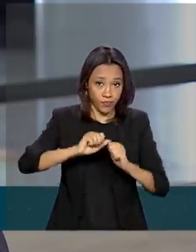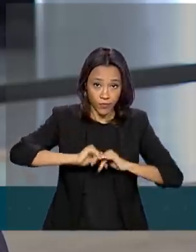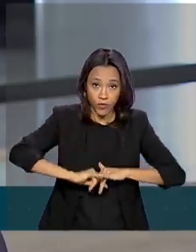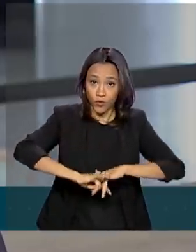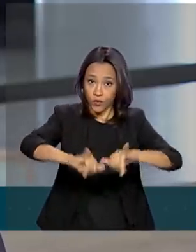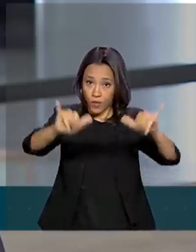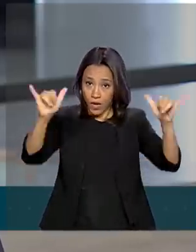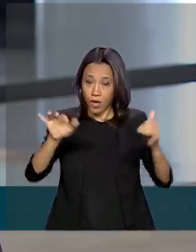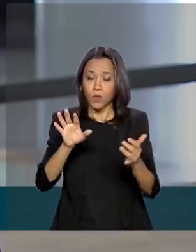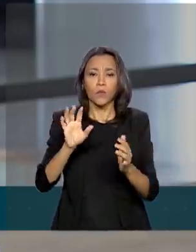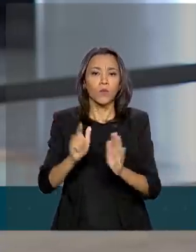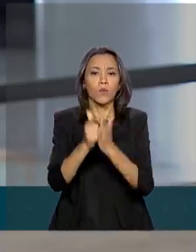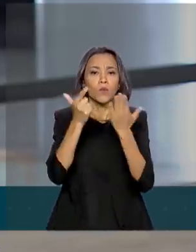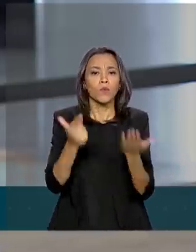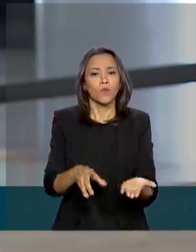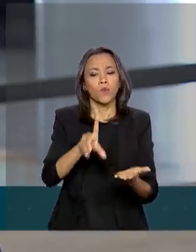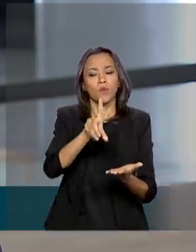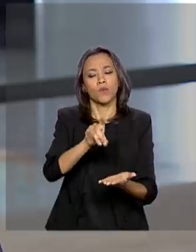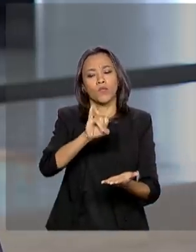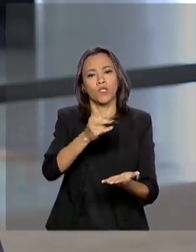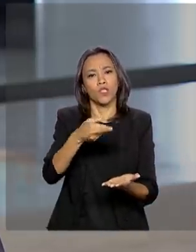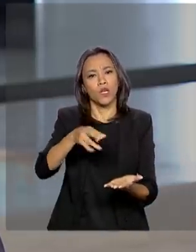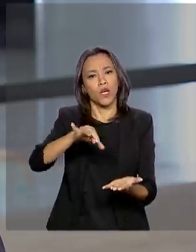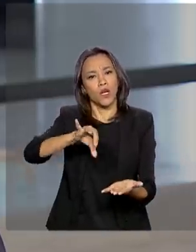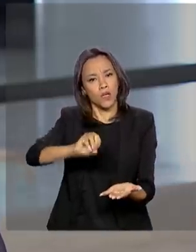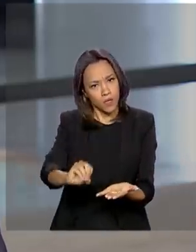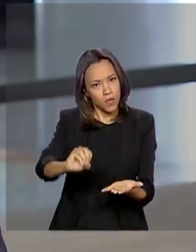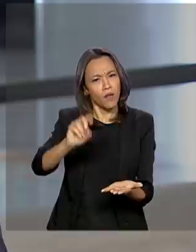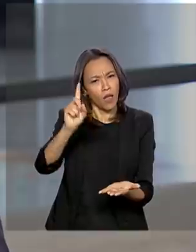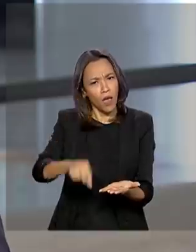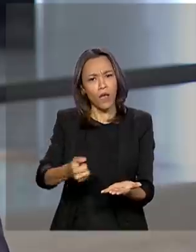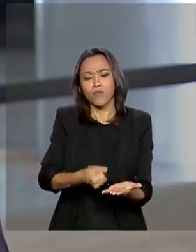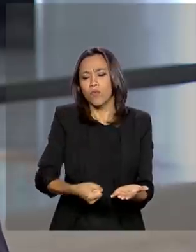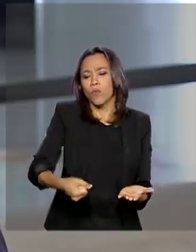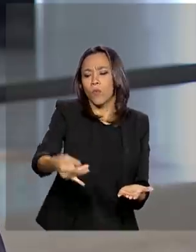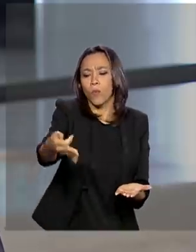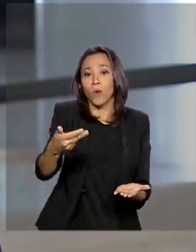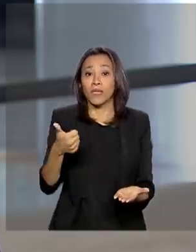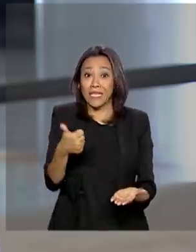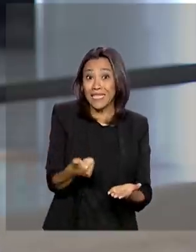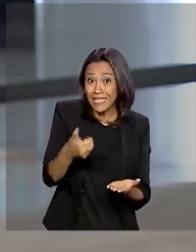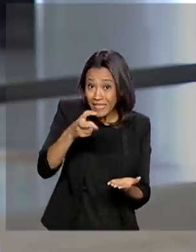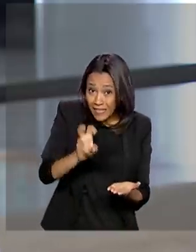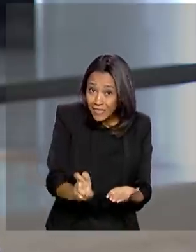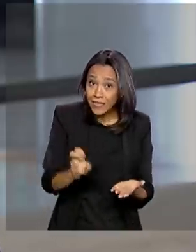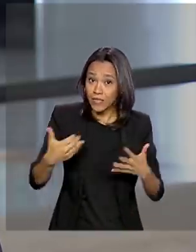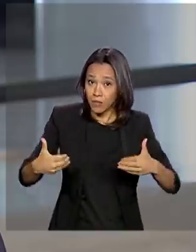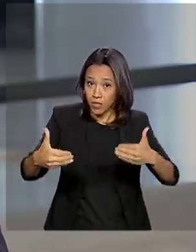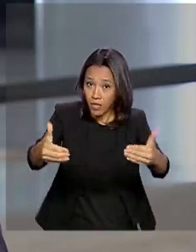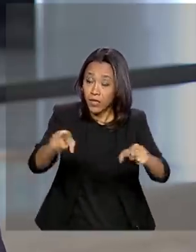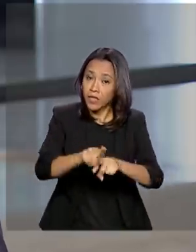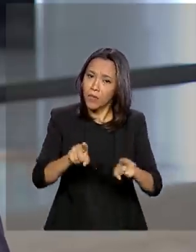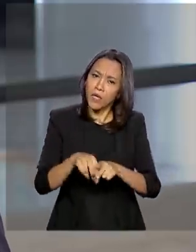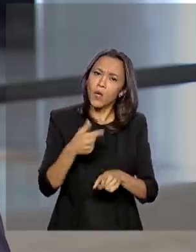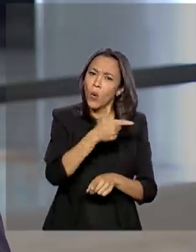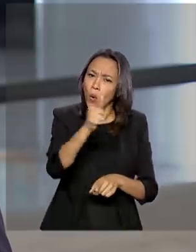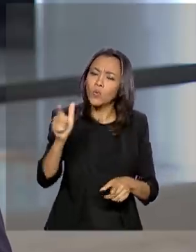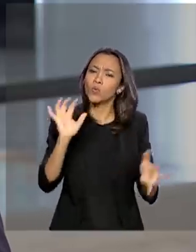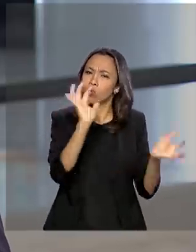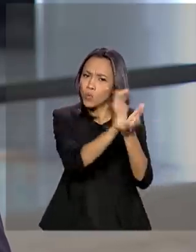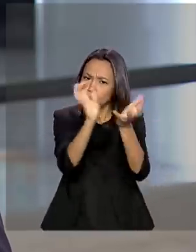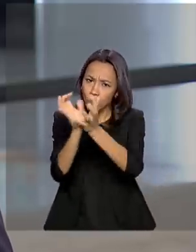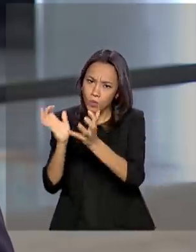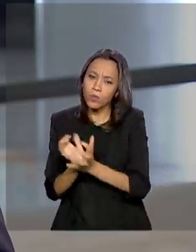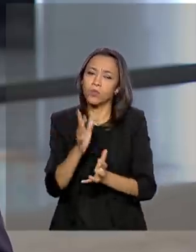do Diário Oficial da União. E ele é composto por mais de 15 ministérios e outros órgãos federais, como a Anvisa, o BNDES